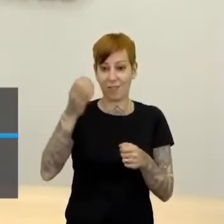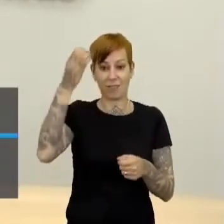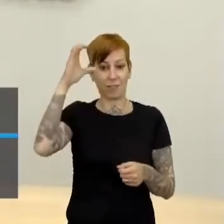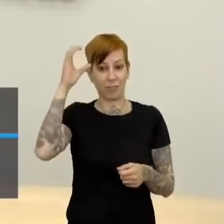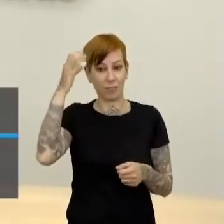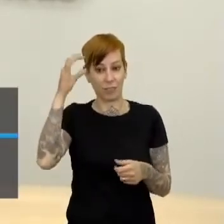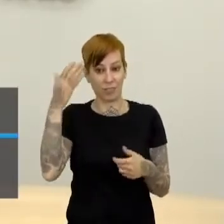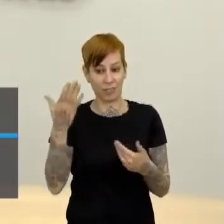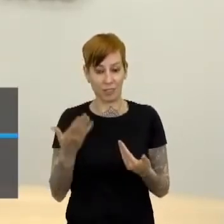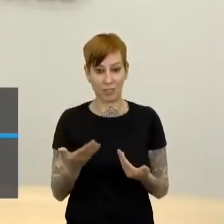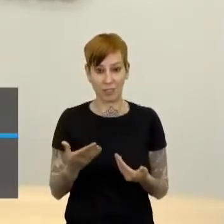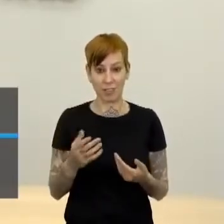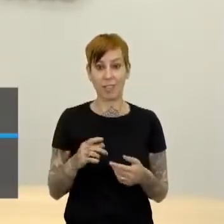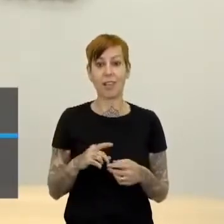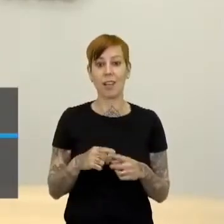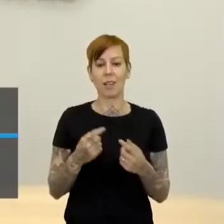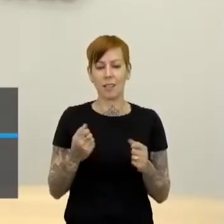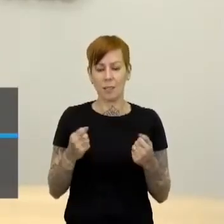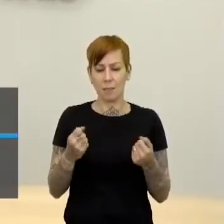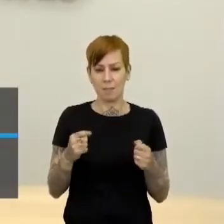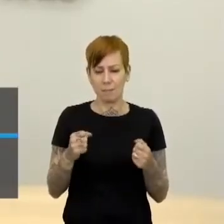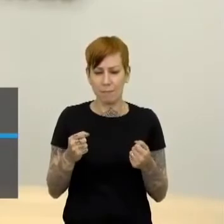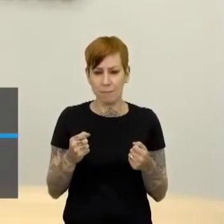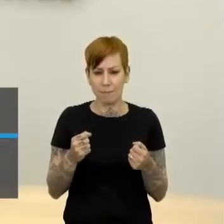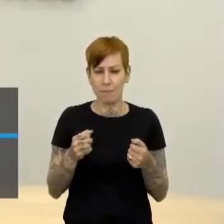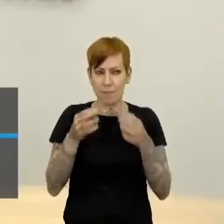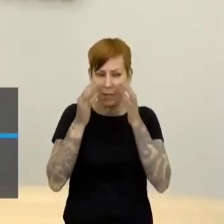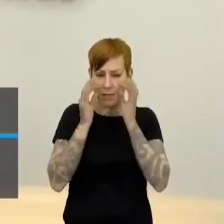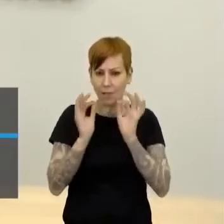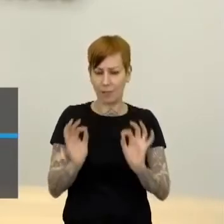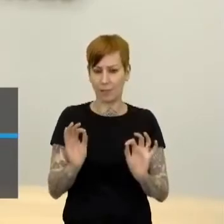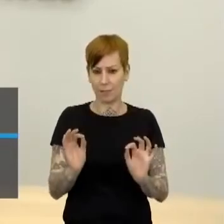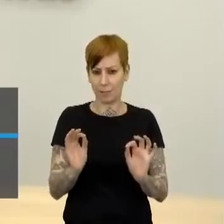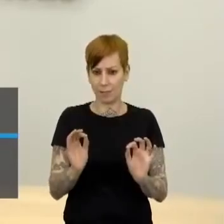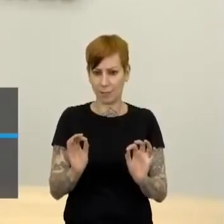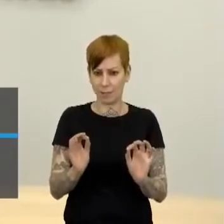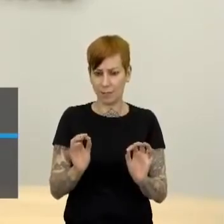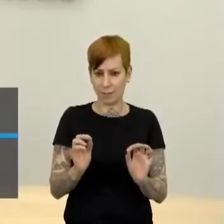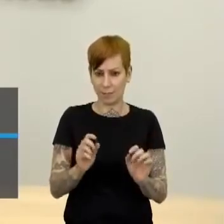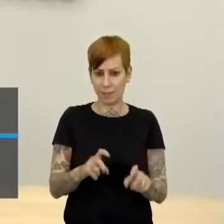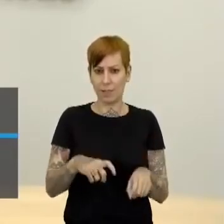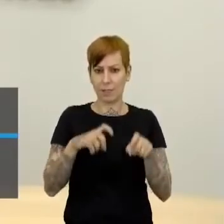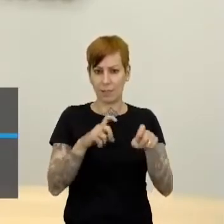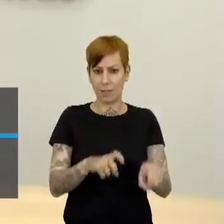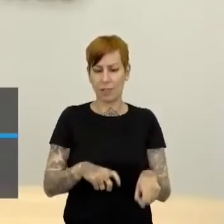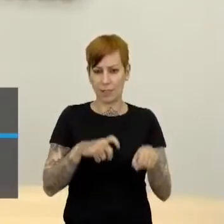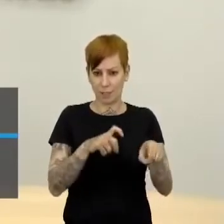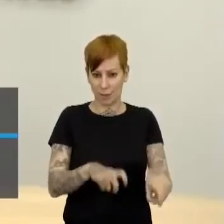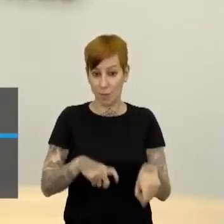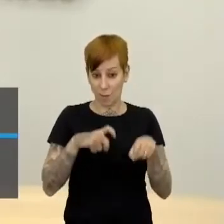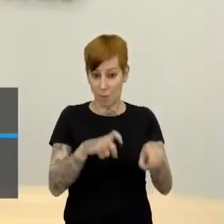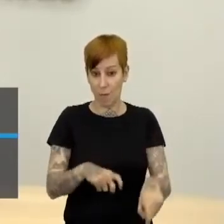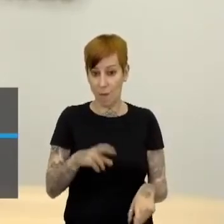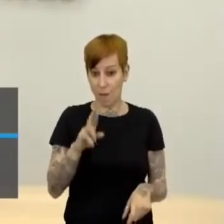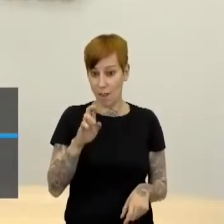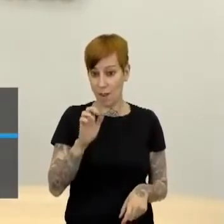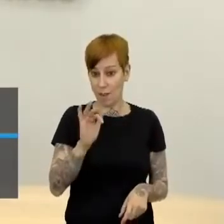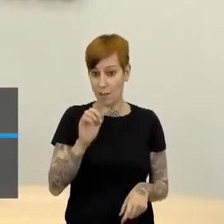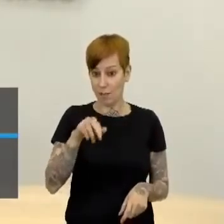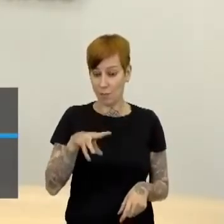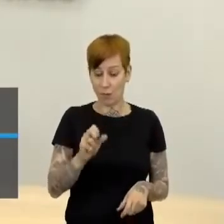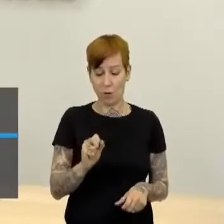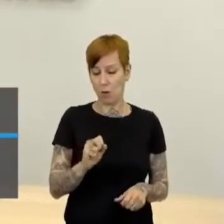incrível que pareça, gente precisa aqui sempre fazer um alerta. Reforma agrária não tem nada a ver com o comunismo. Comunismo é